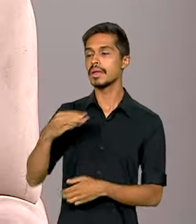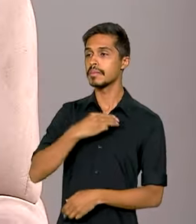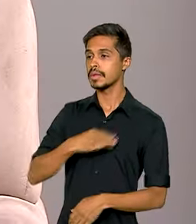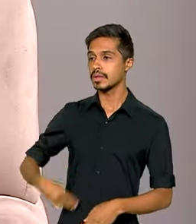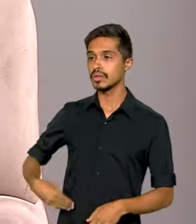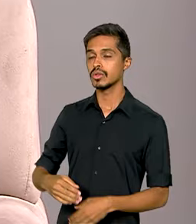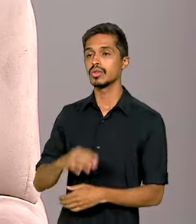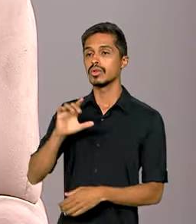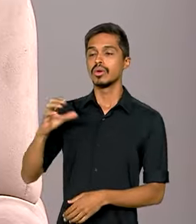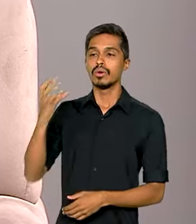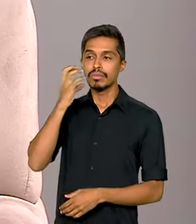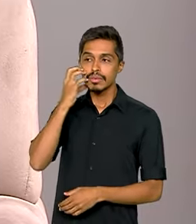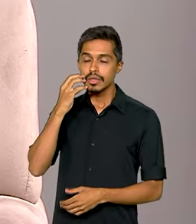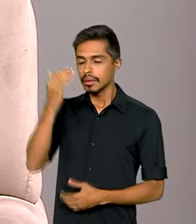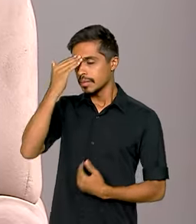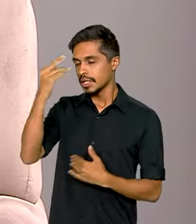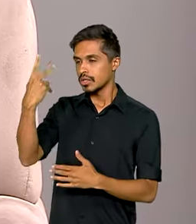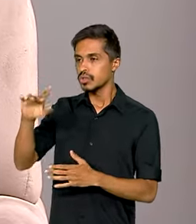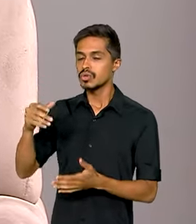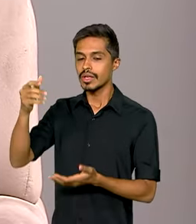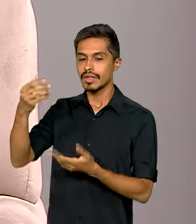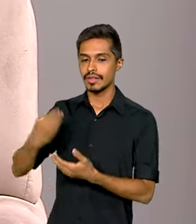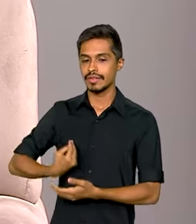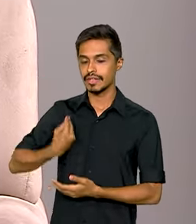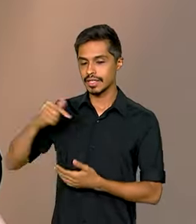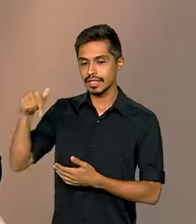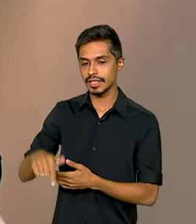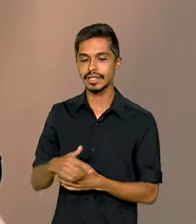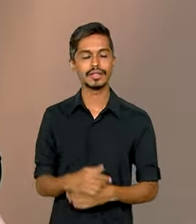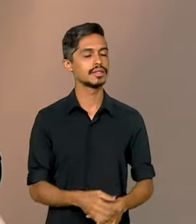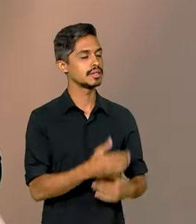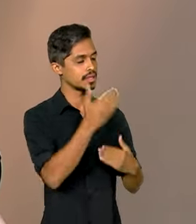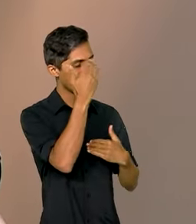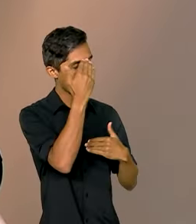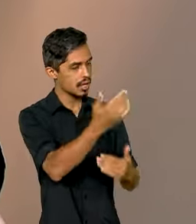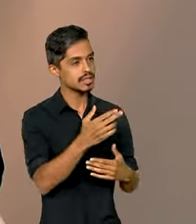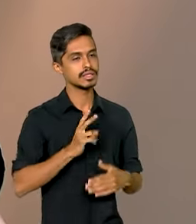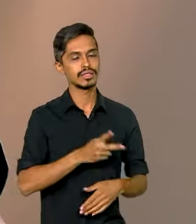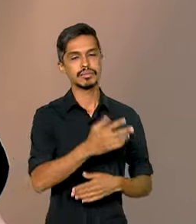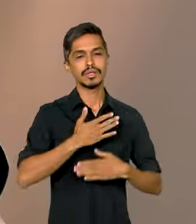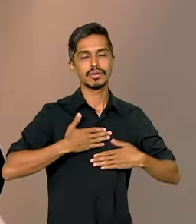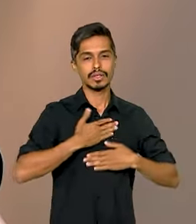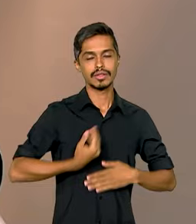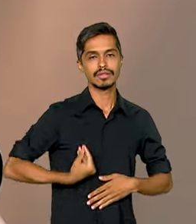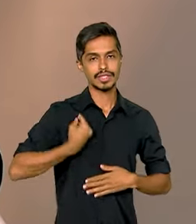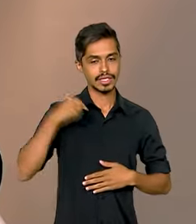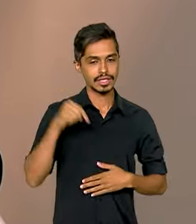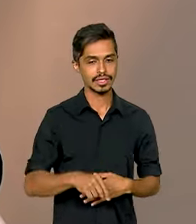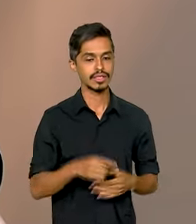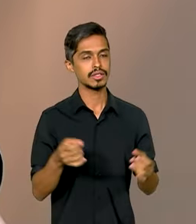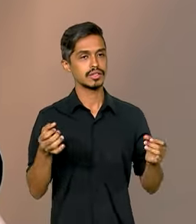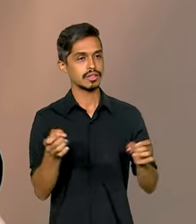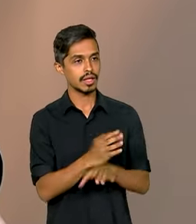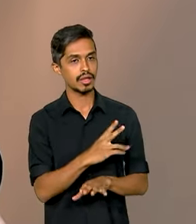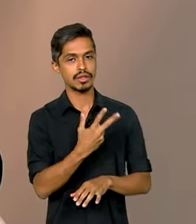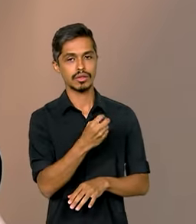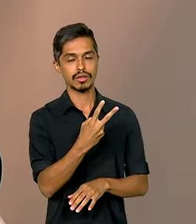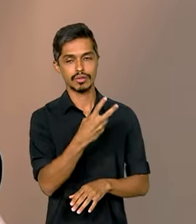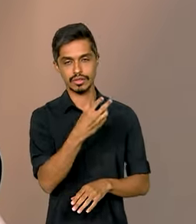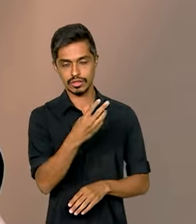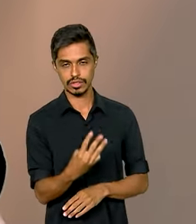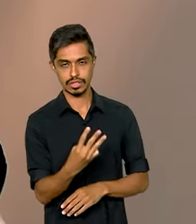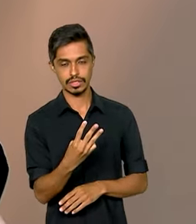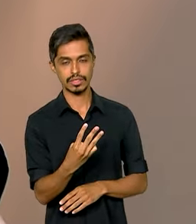Comunicações, Juscelino Filho, muito obrigado pela sua presença no Brasil em Dia. Eu que agradeço, sempre um prazer. Estamos aí, findando 2023.